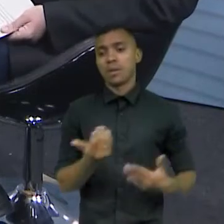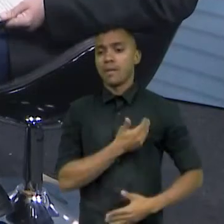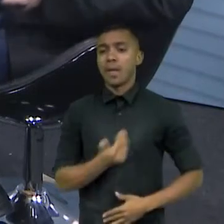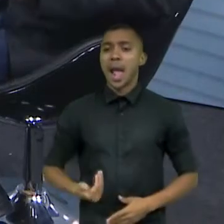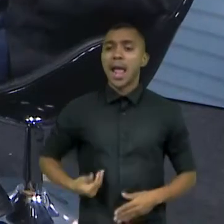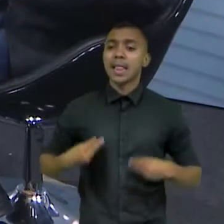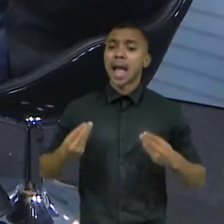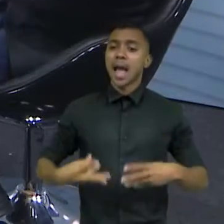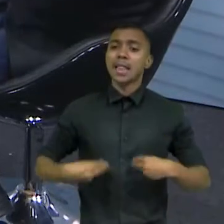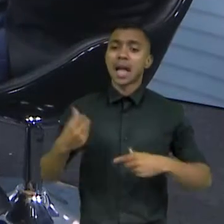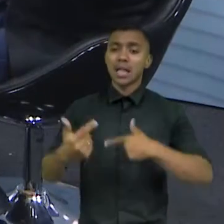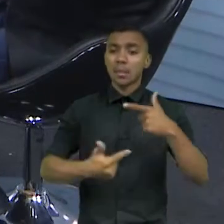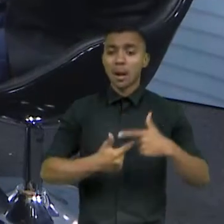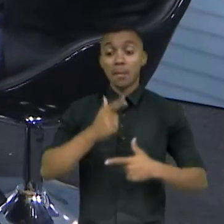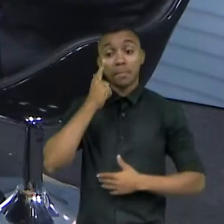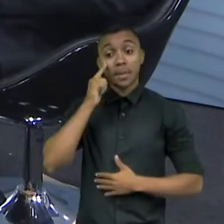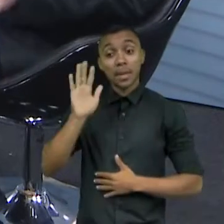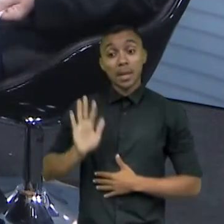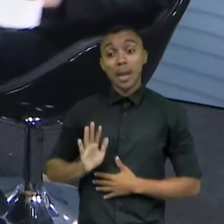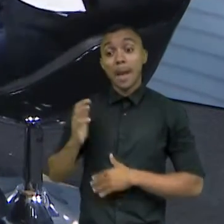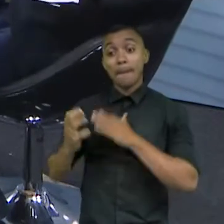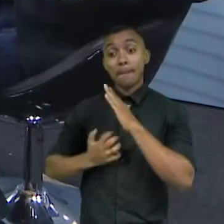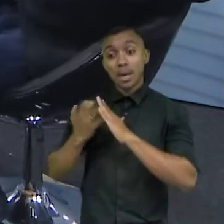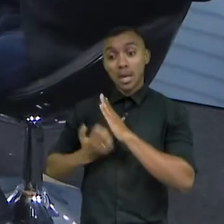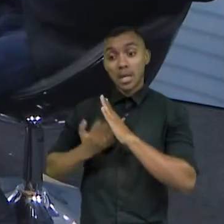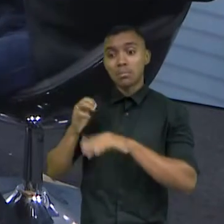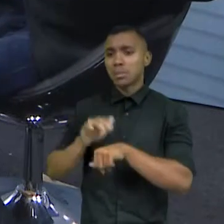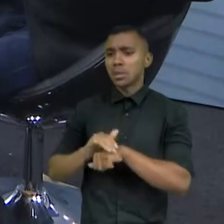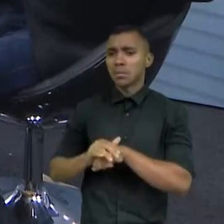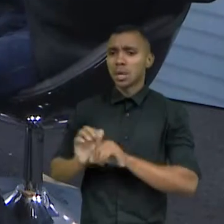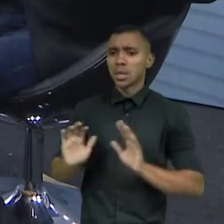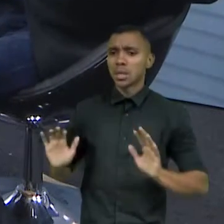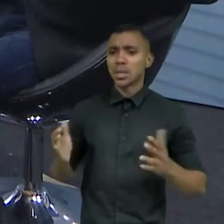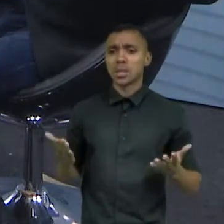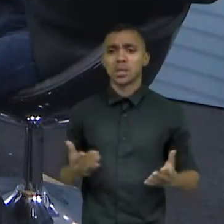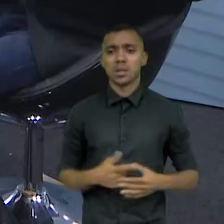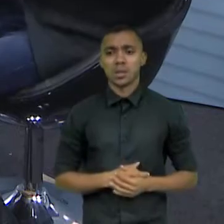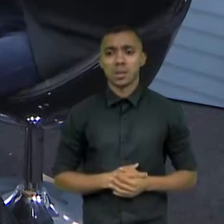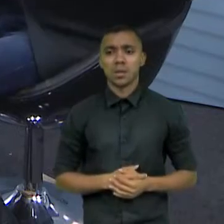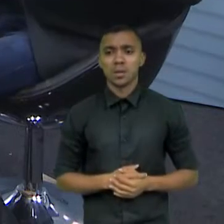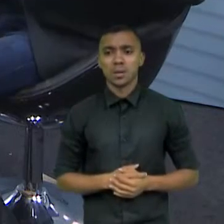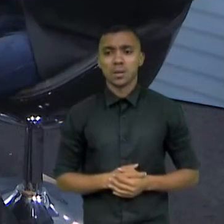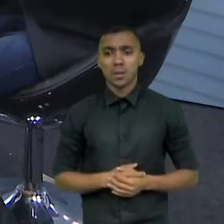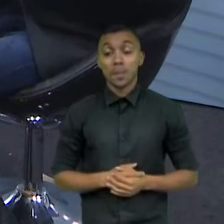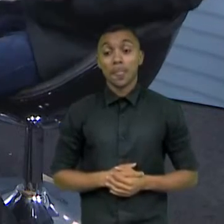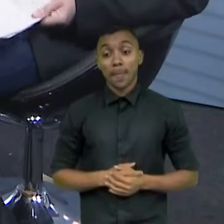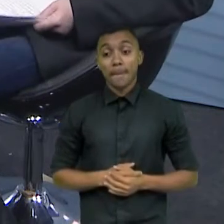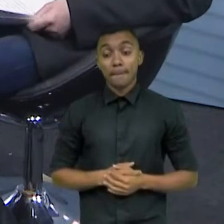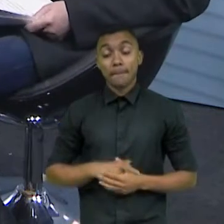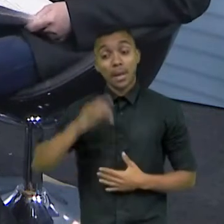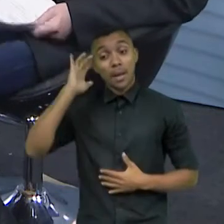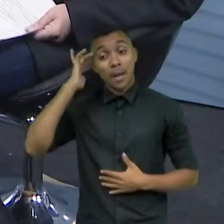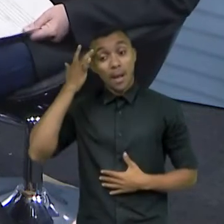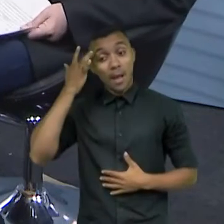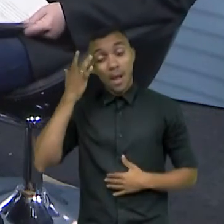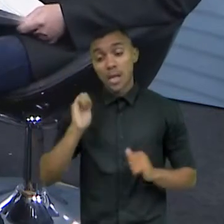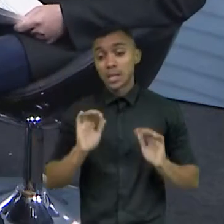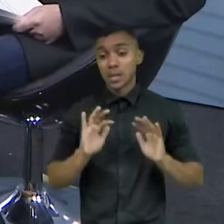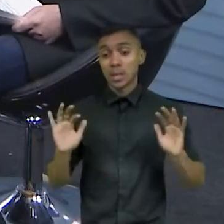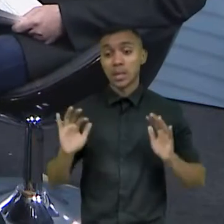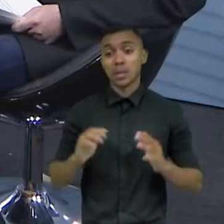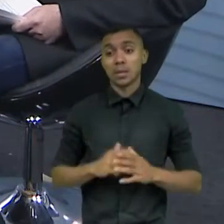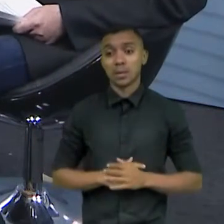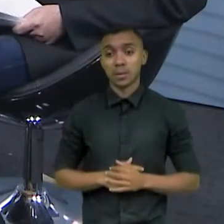E a administrativa privada tem sua alimentação também, né? A que emprega. Então, eu acho que a perspectiva é isso aí.